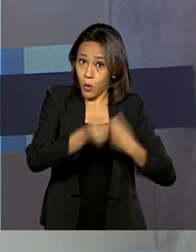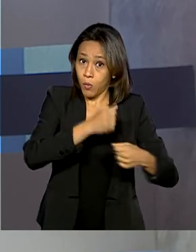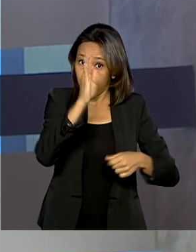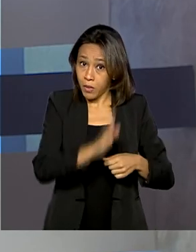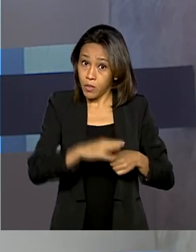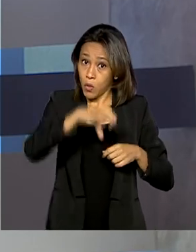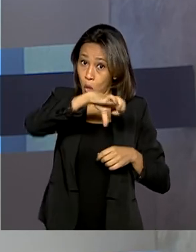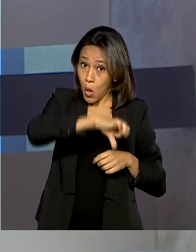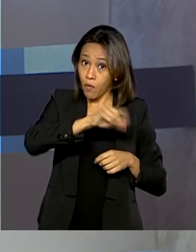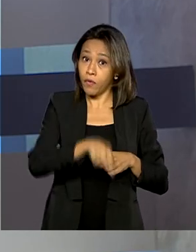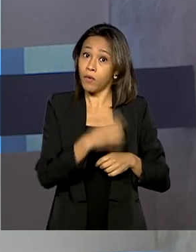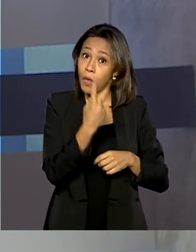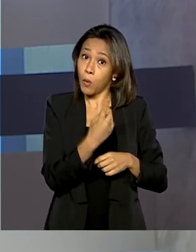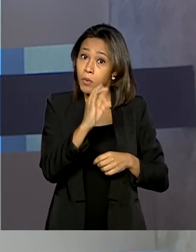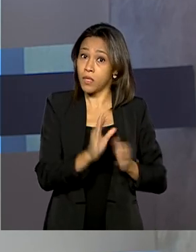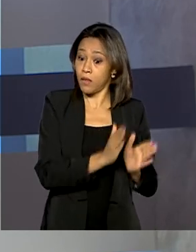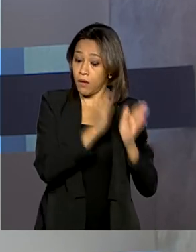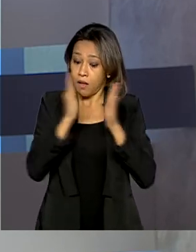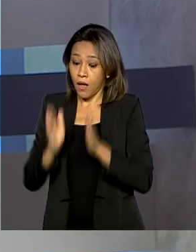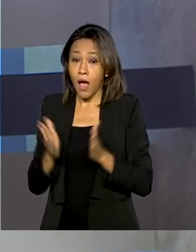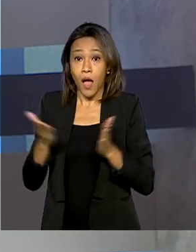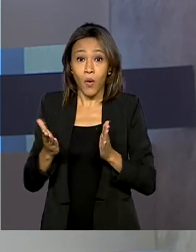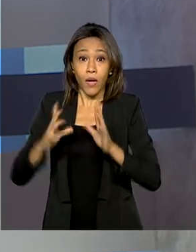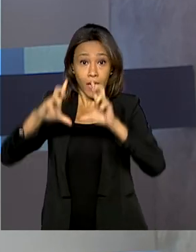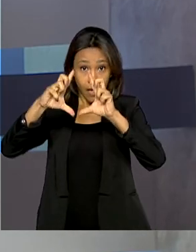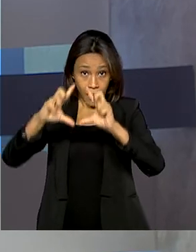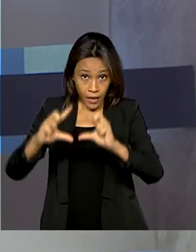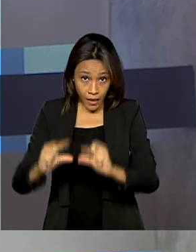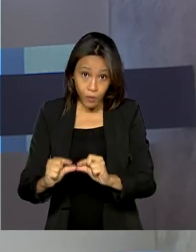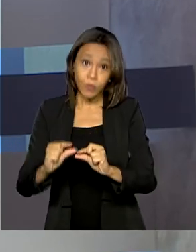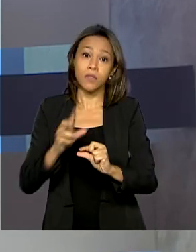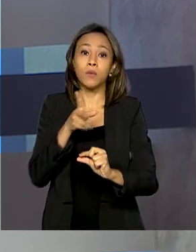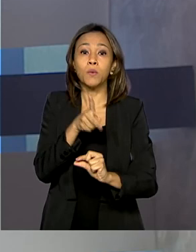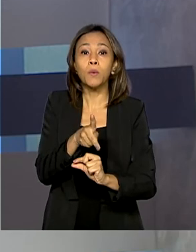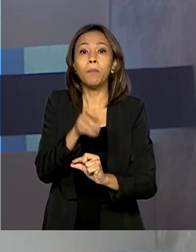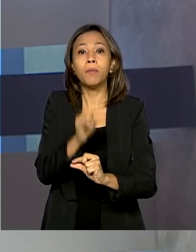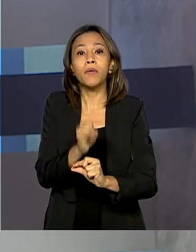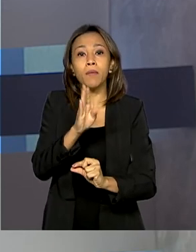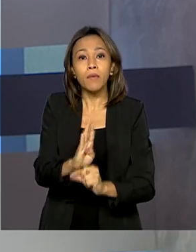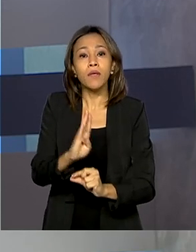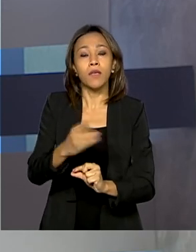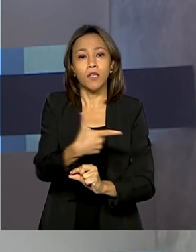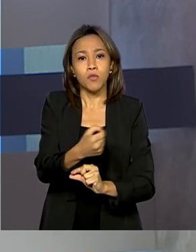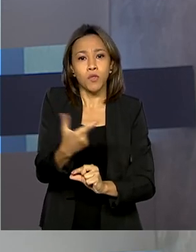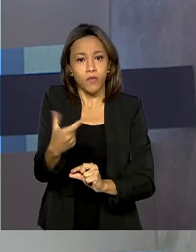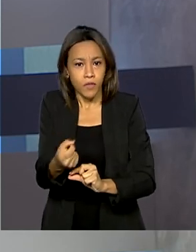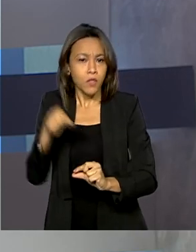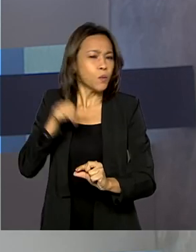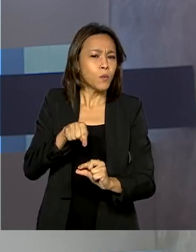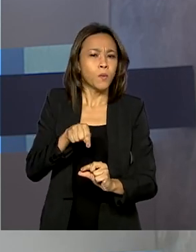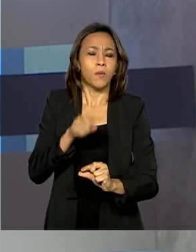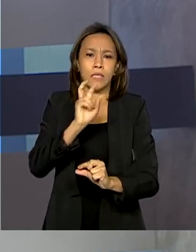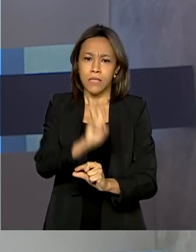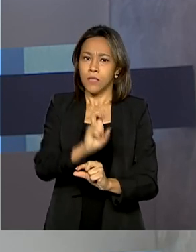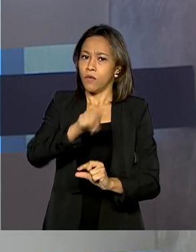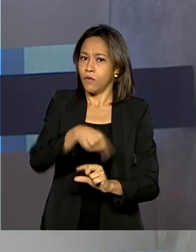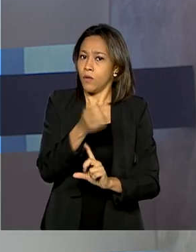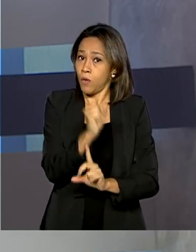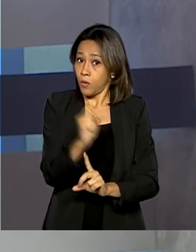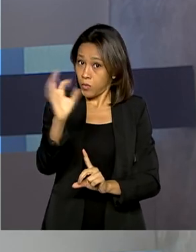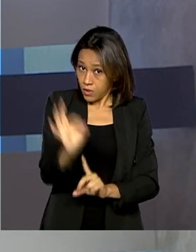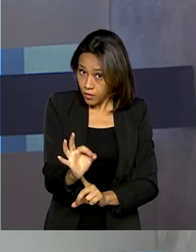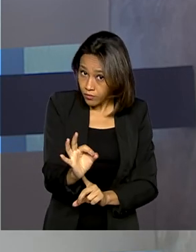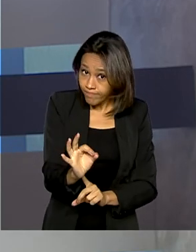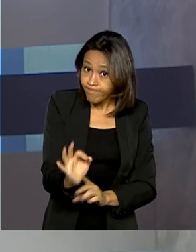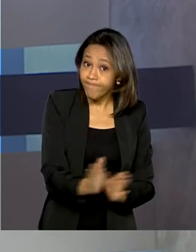,1%, a previsão agora é de que a redução do Produto Interno Bruto em 2020 seja de 5,8%.